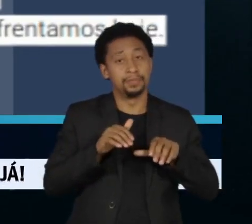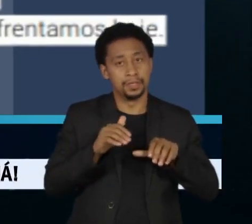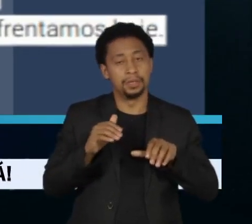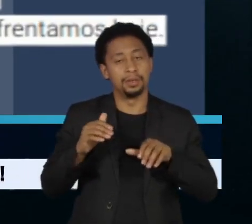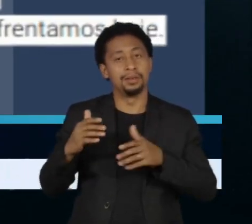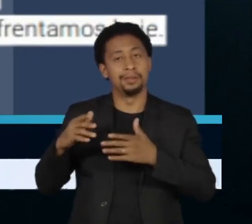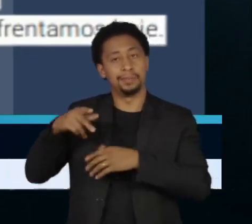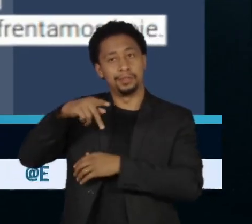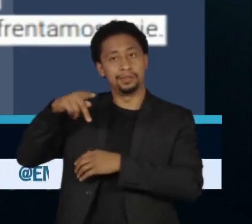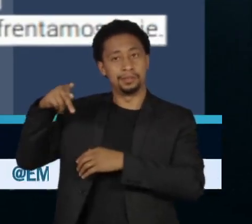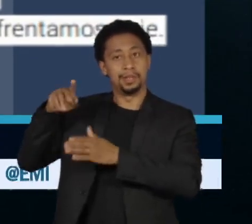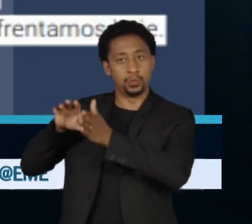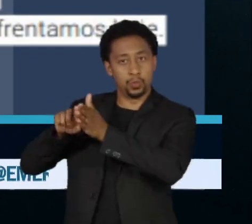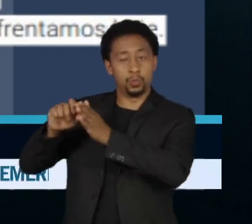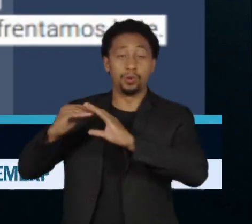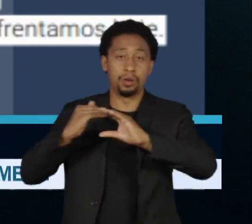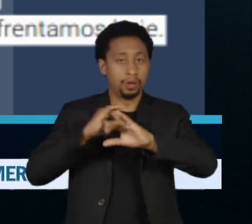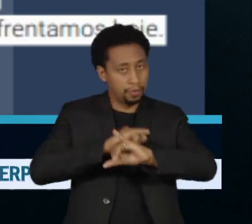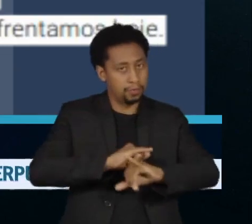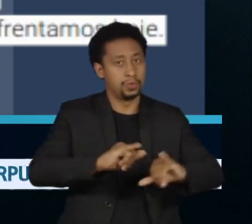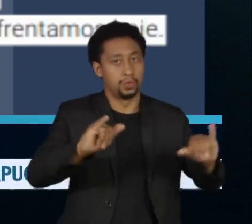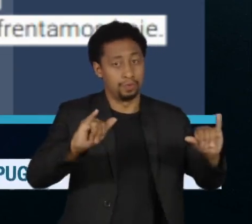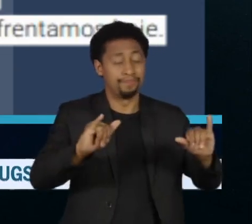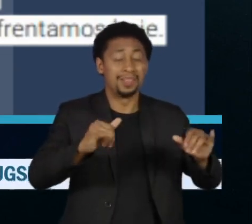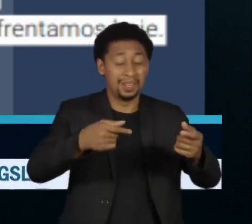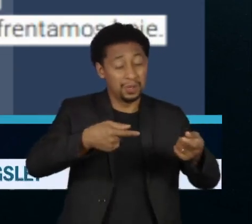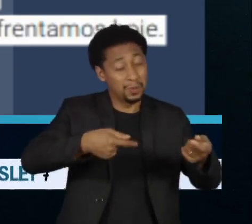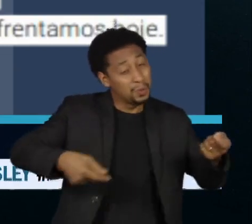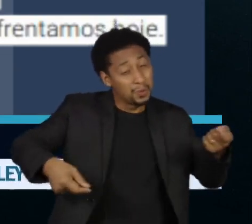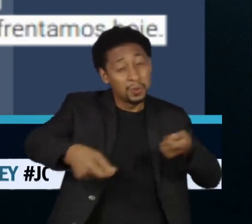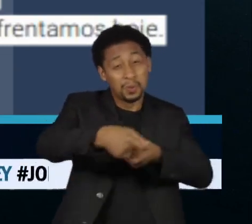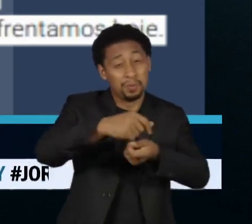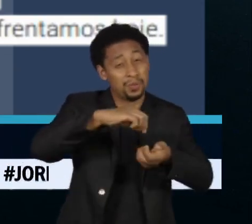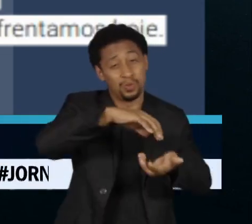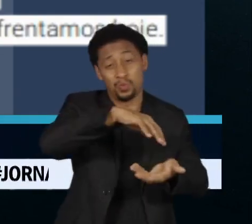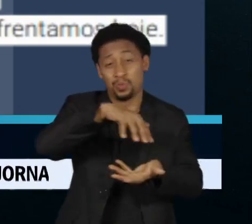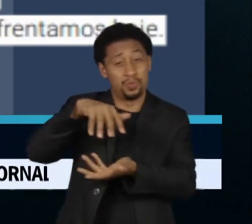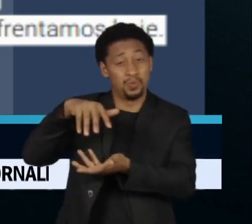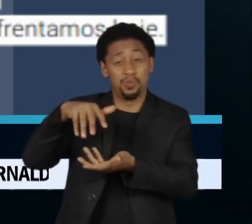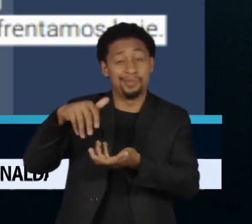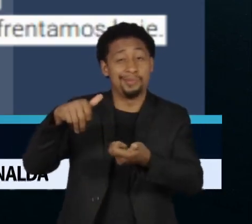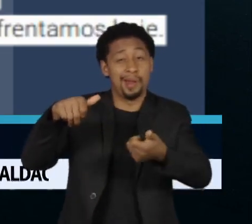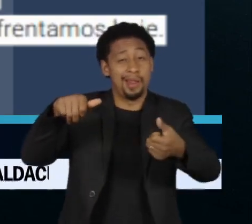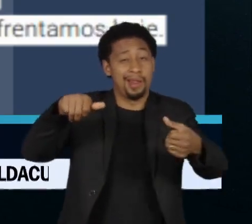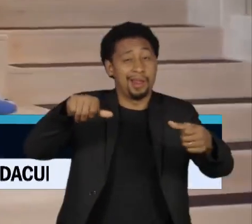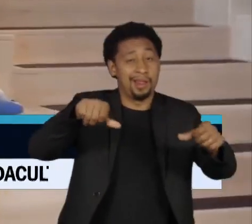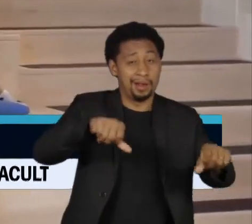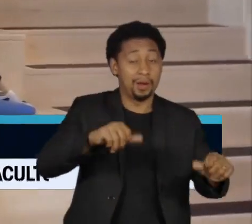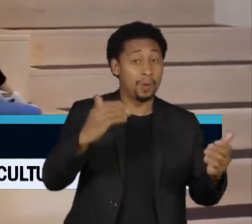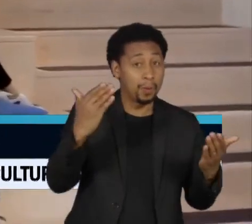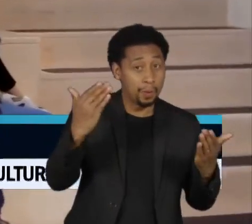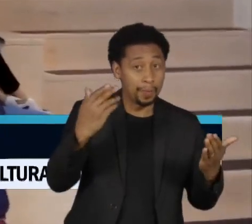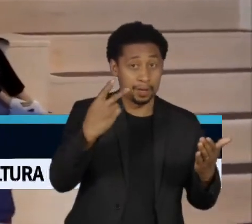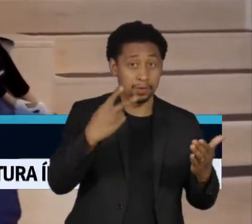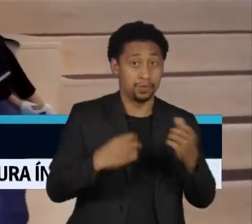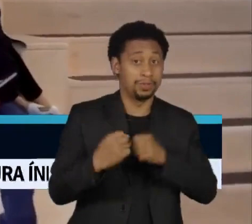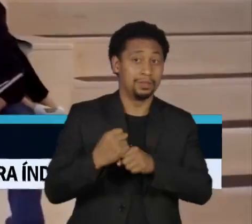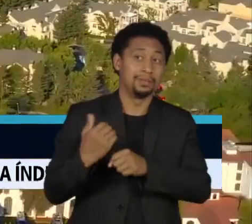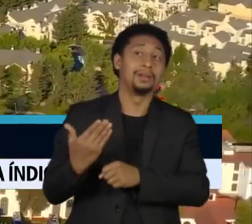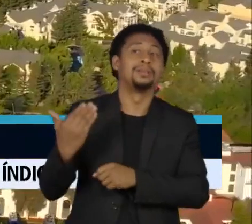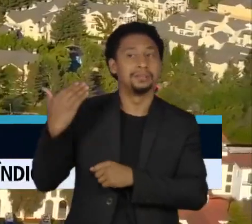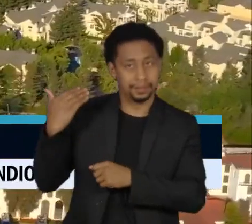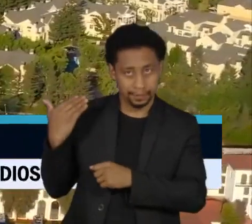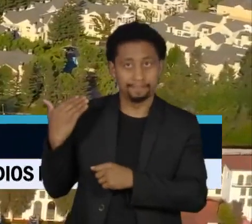aos colaboradores que a realidade econômica de hoje não é a mesma de dois anos atrás. As demissões em